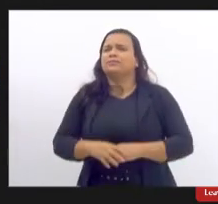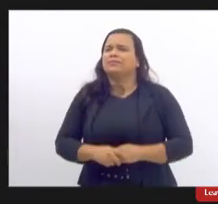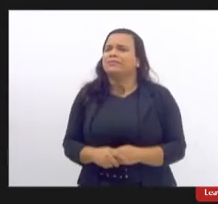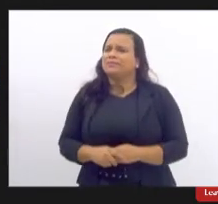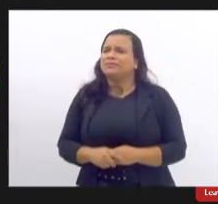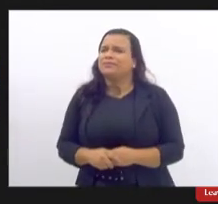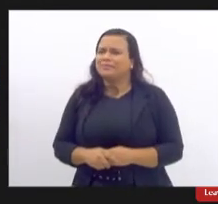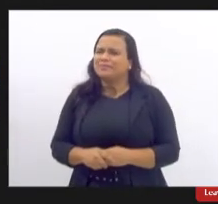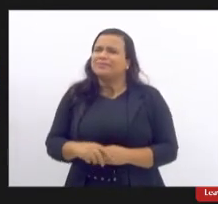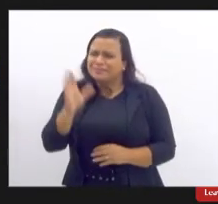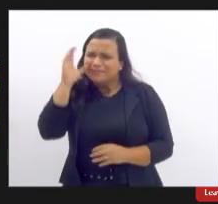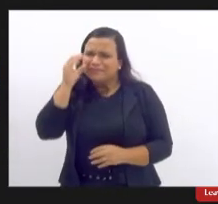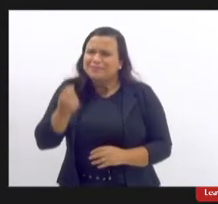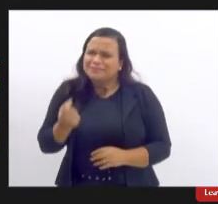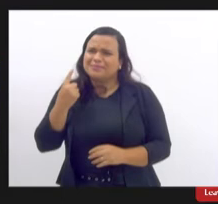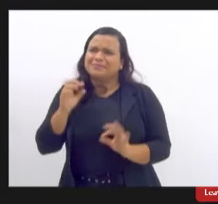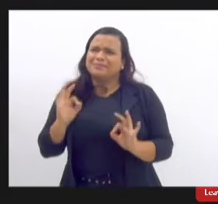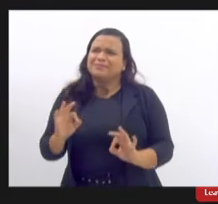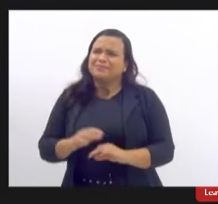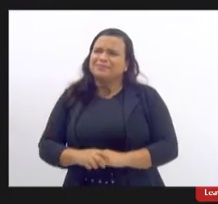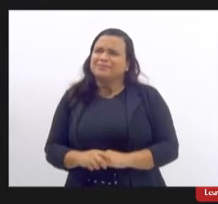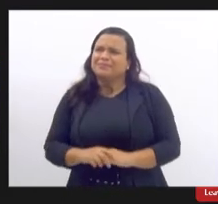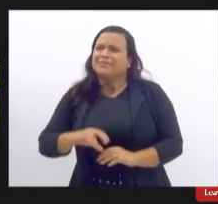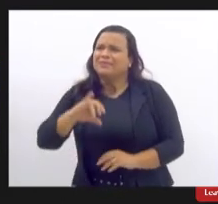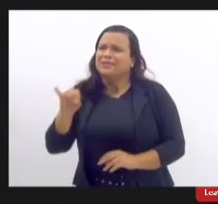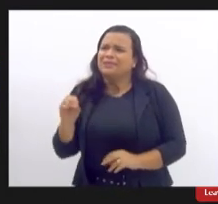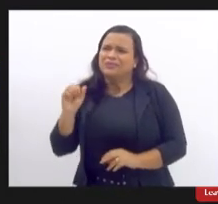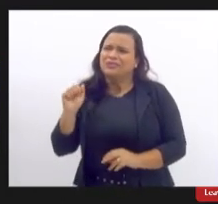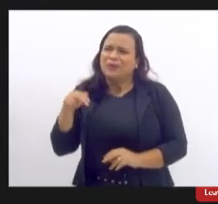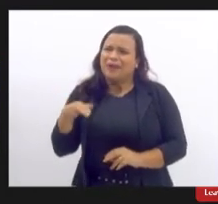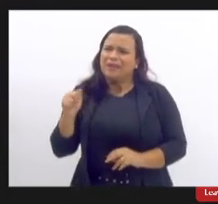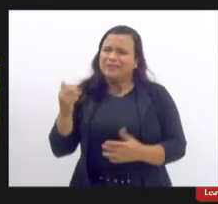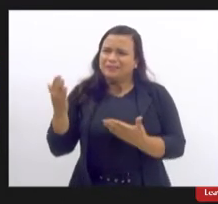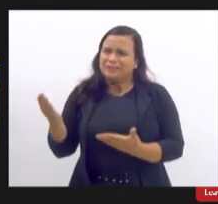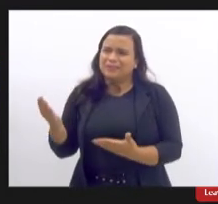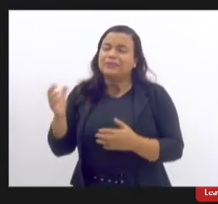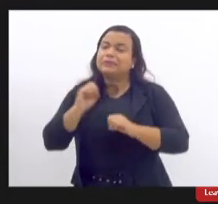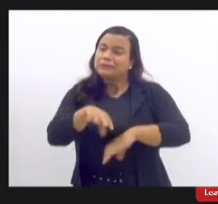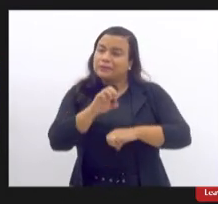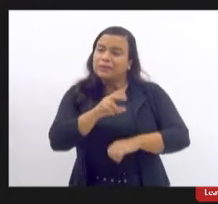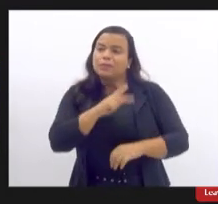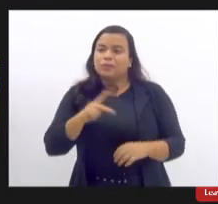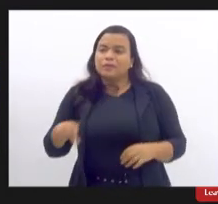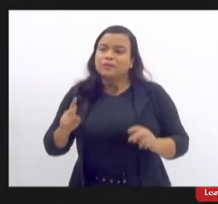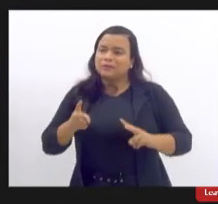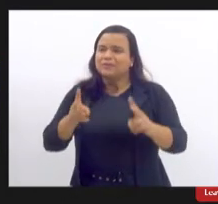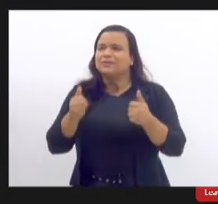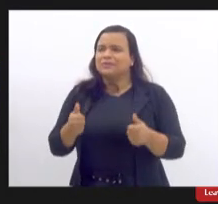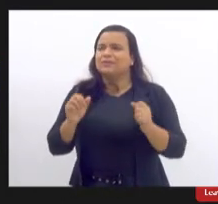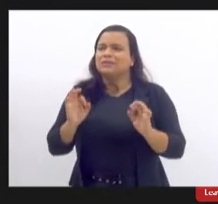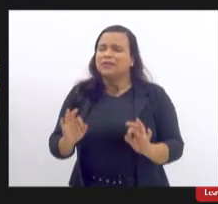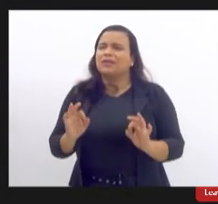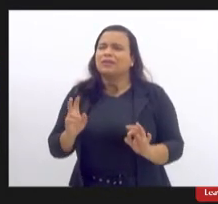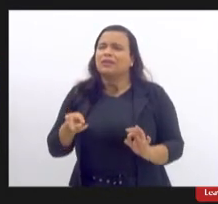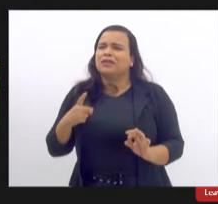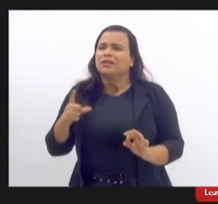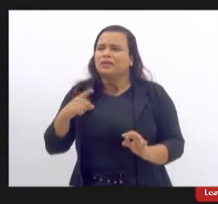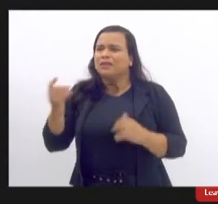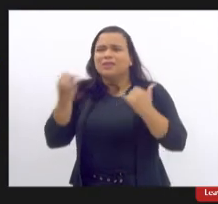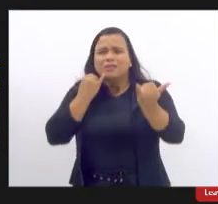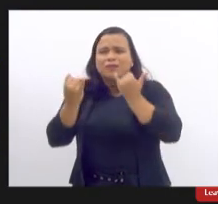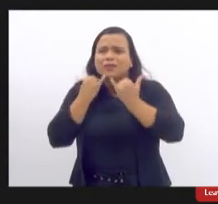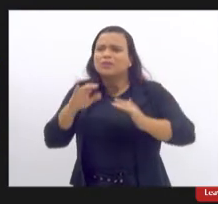é curioso Joana Joana você que ensina isso pesquisa isso toda informação